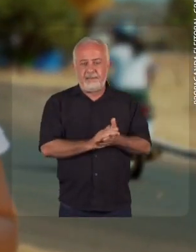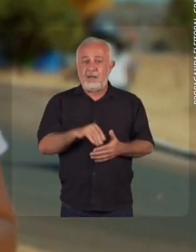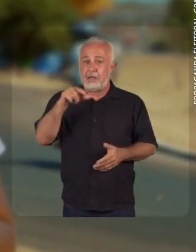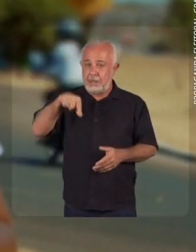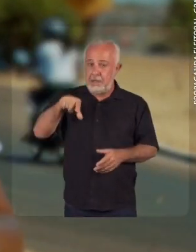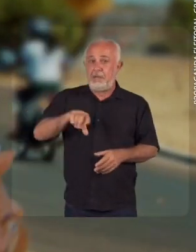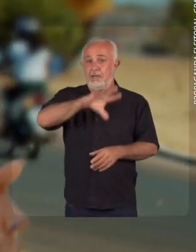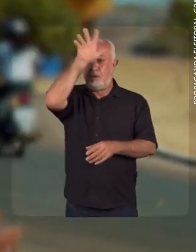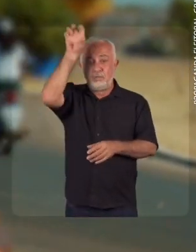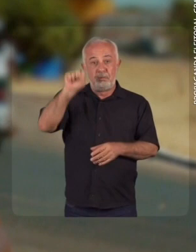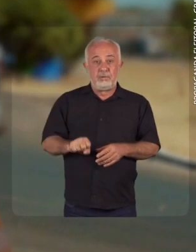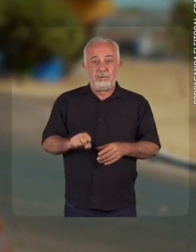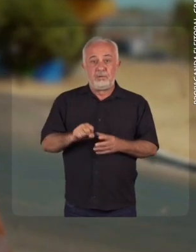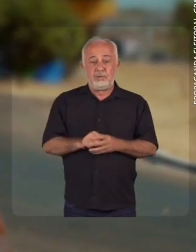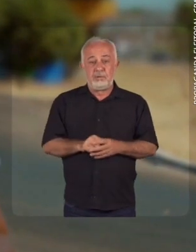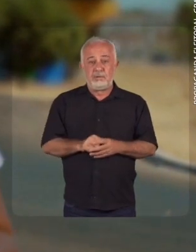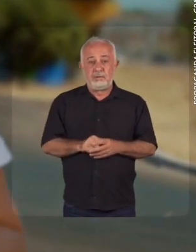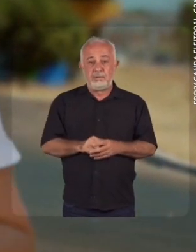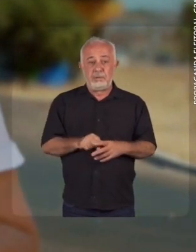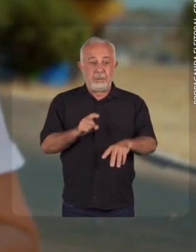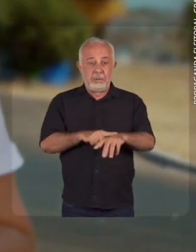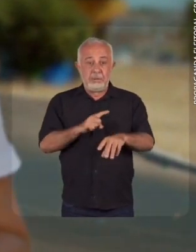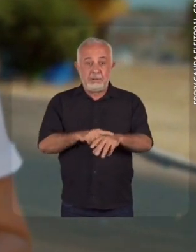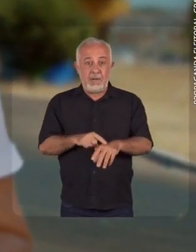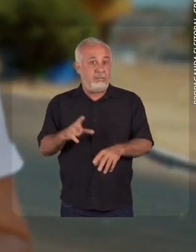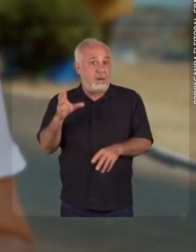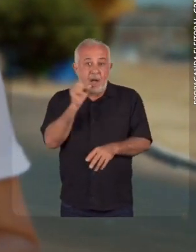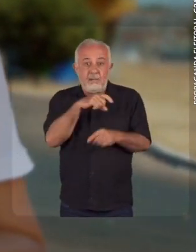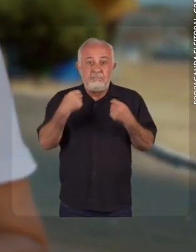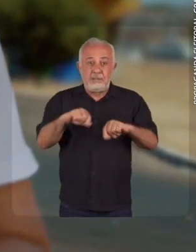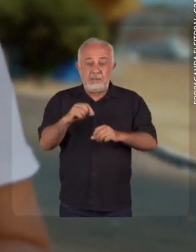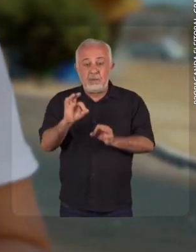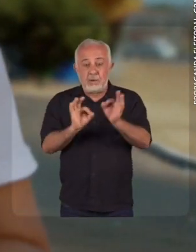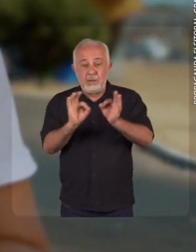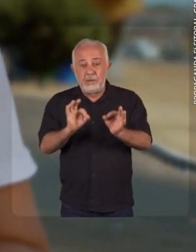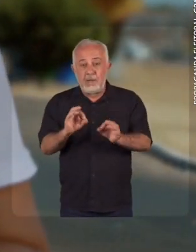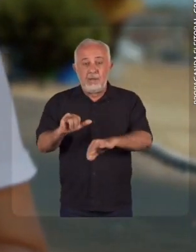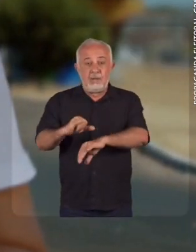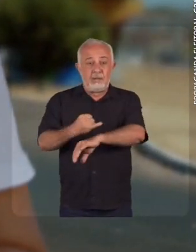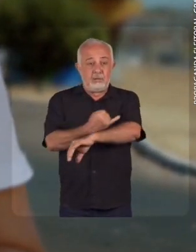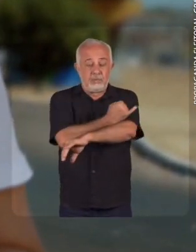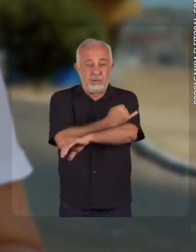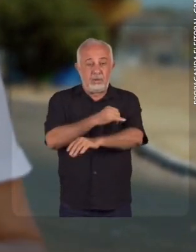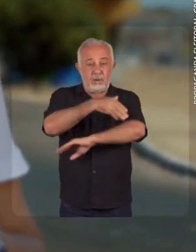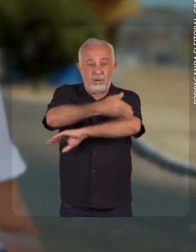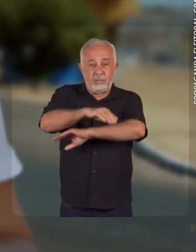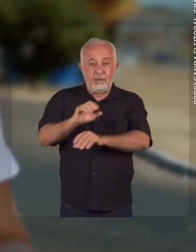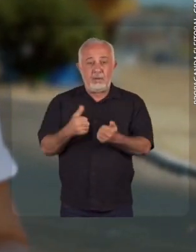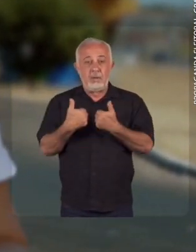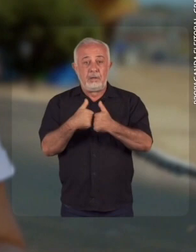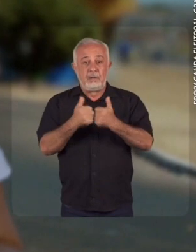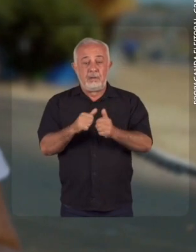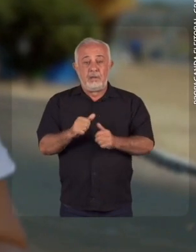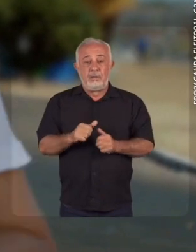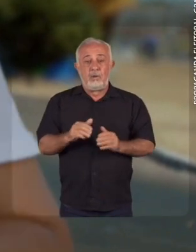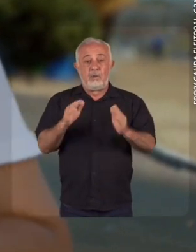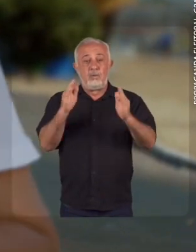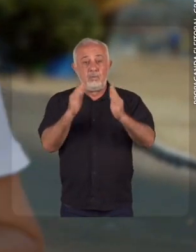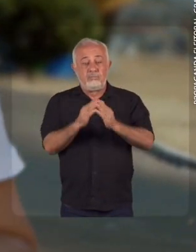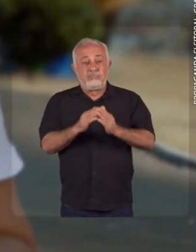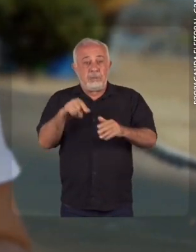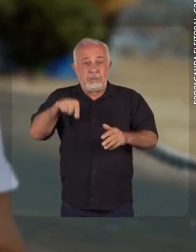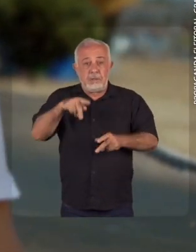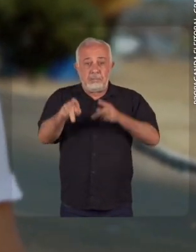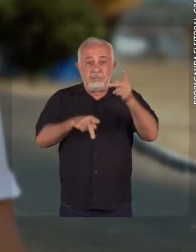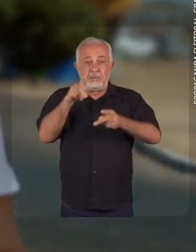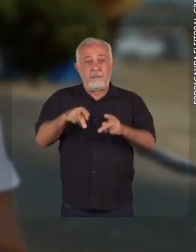deixando de fazer aqui na região sul. Está passando da hora de ampliar a infraestrutura urbana e de transporte na região mais